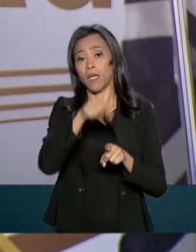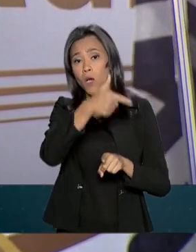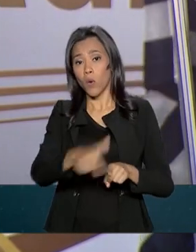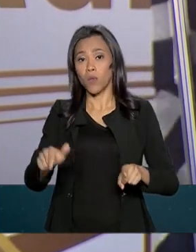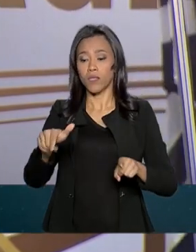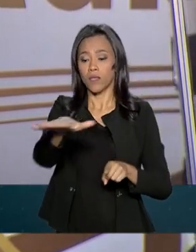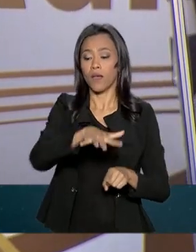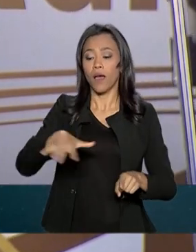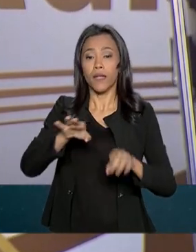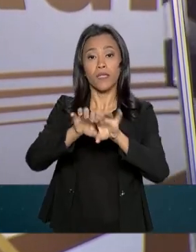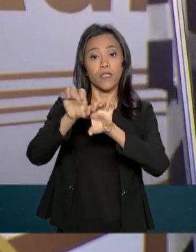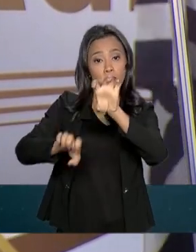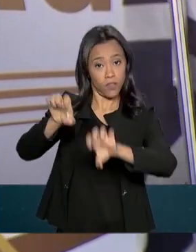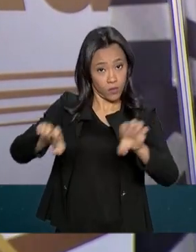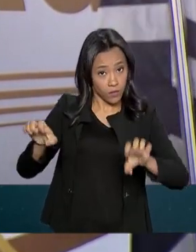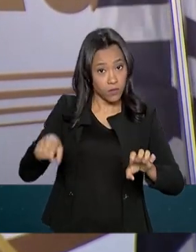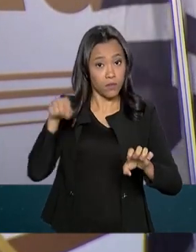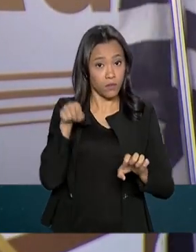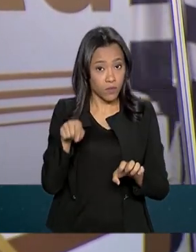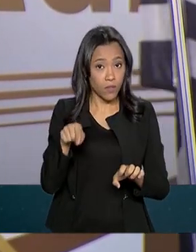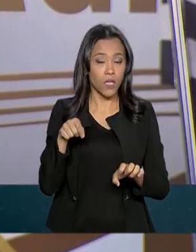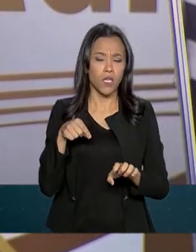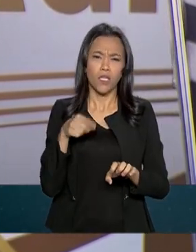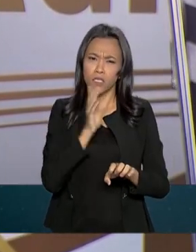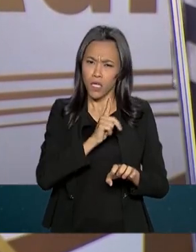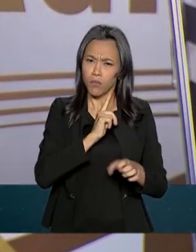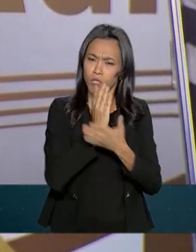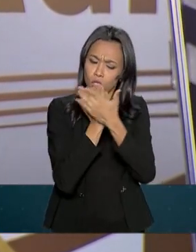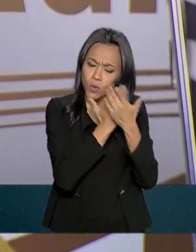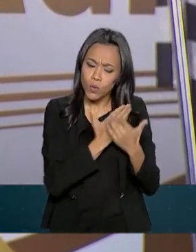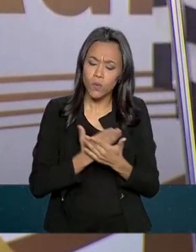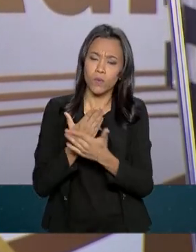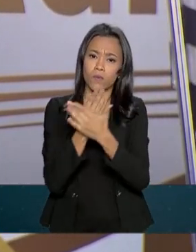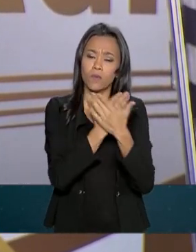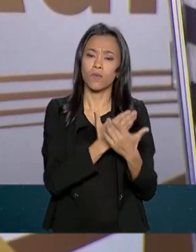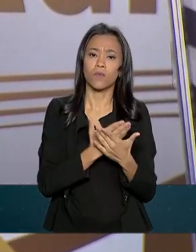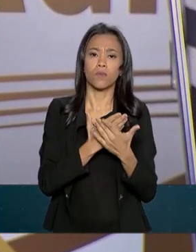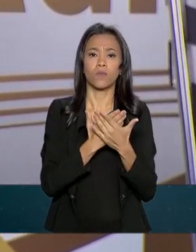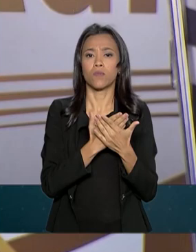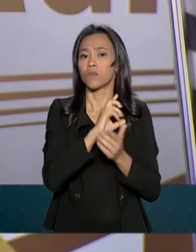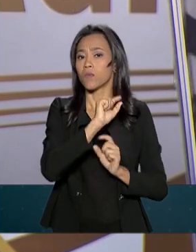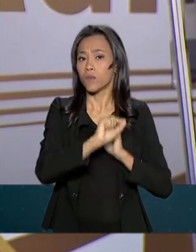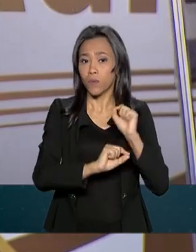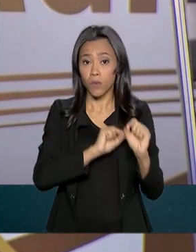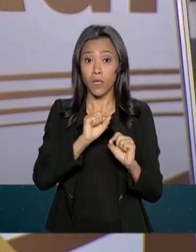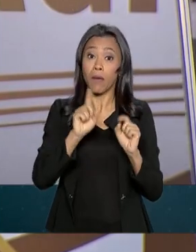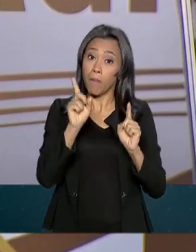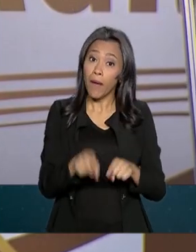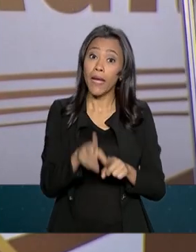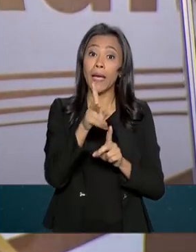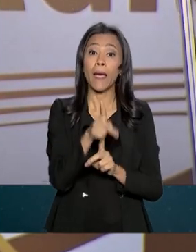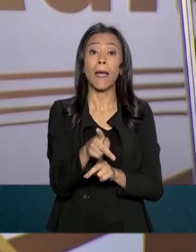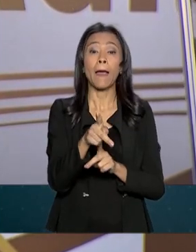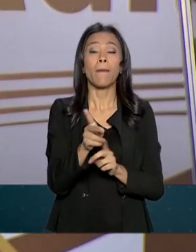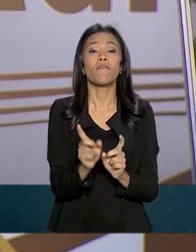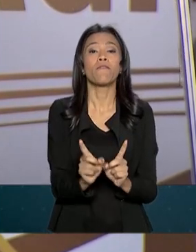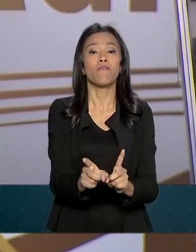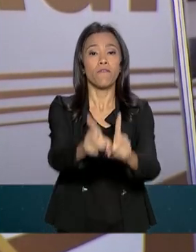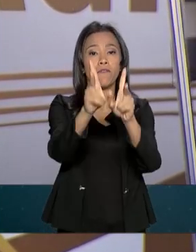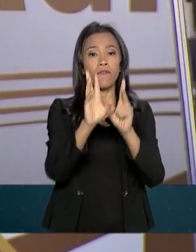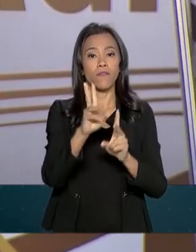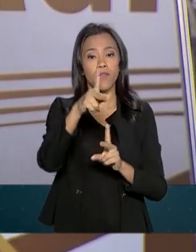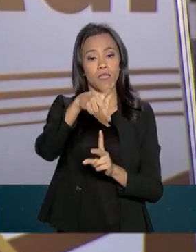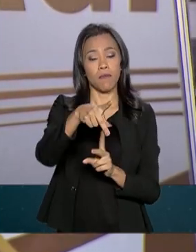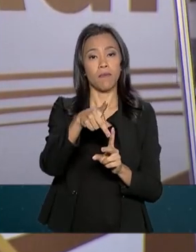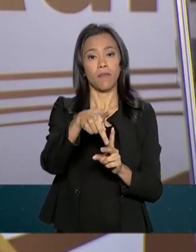bastante avançado, estudos para modernização ou privatização de portos, bem